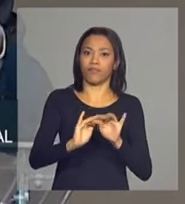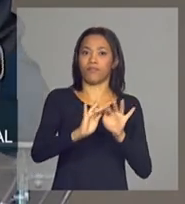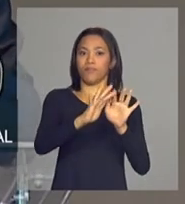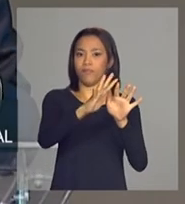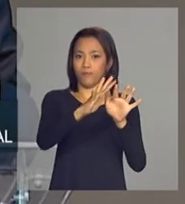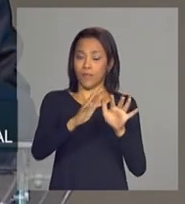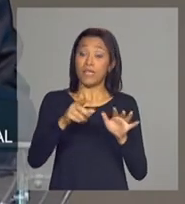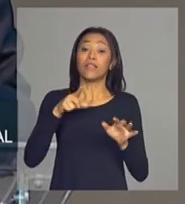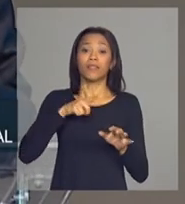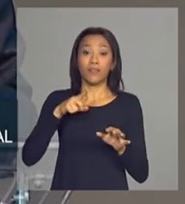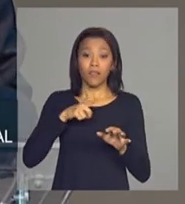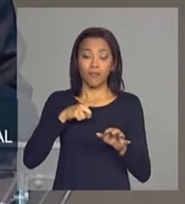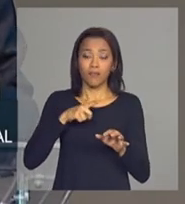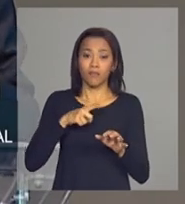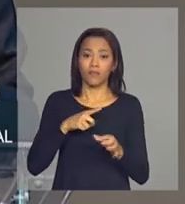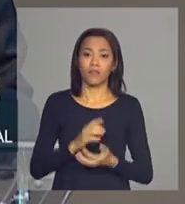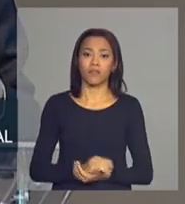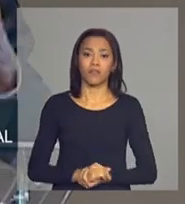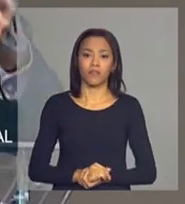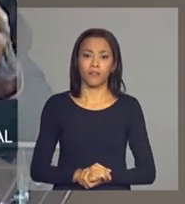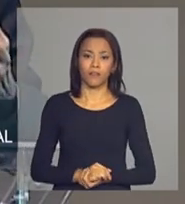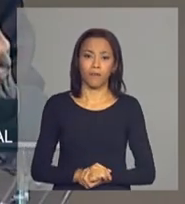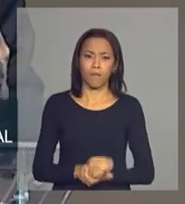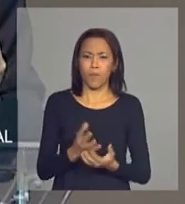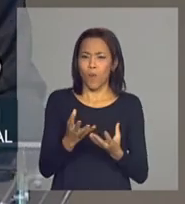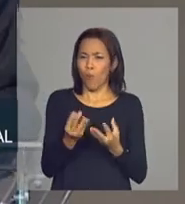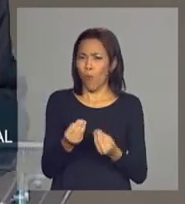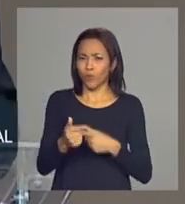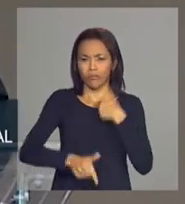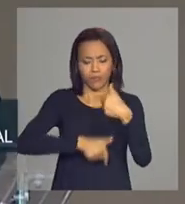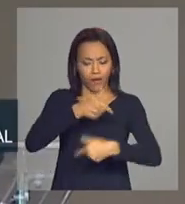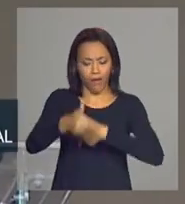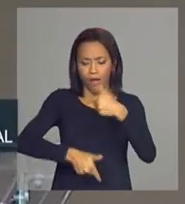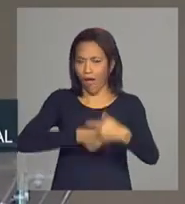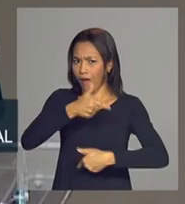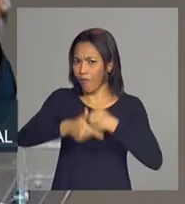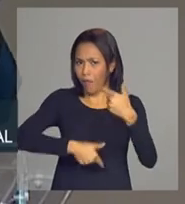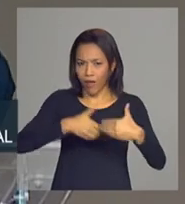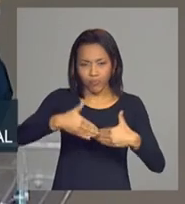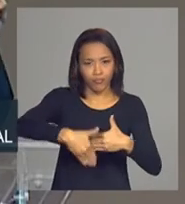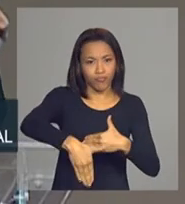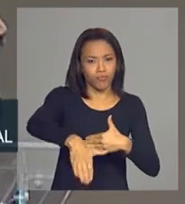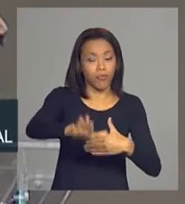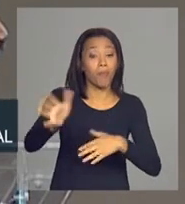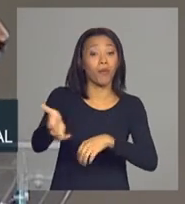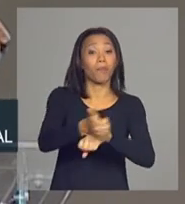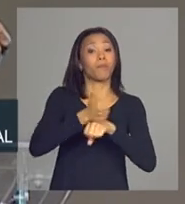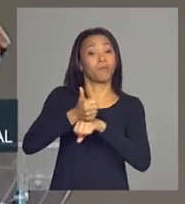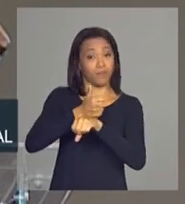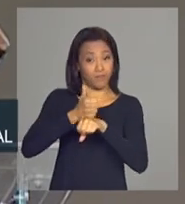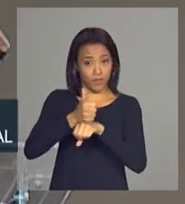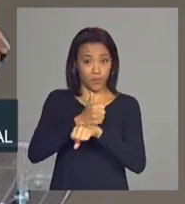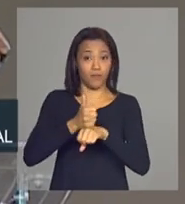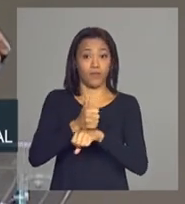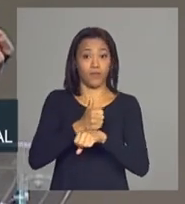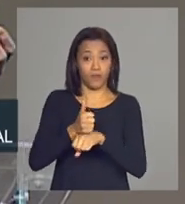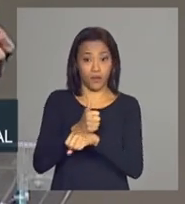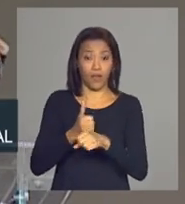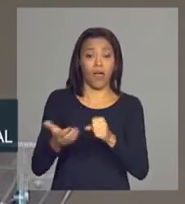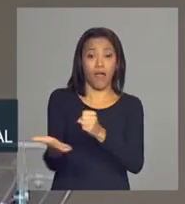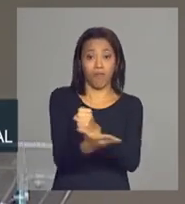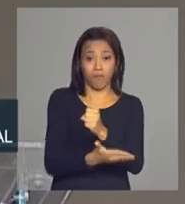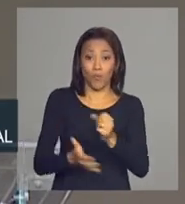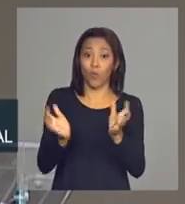ainda temos muito chão pela frente em termos de melhorar a base da sociedade.